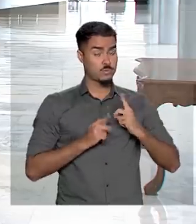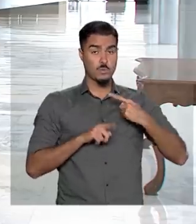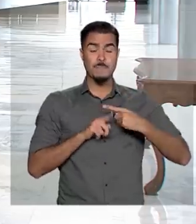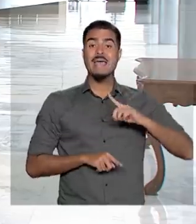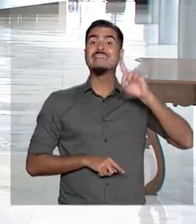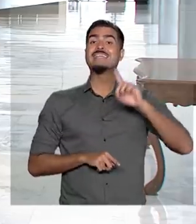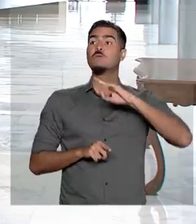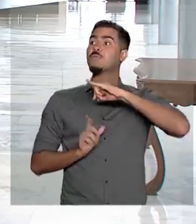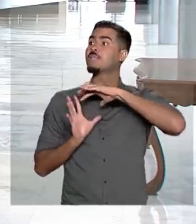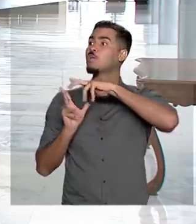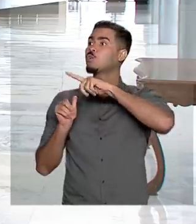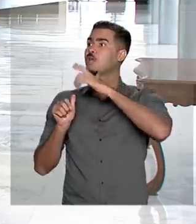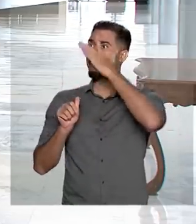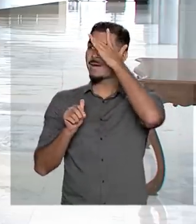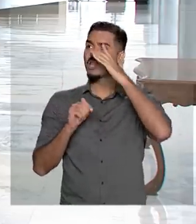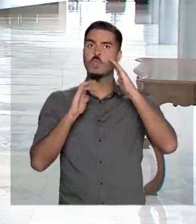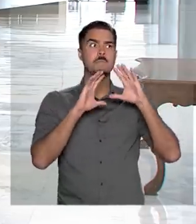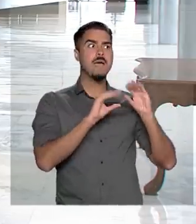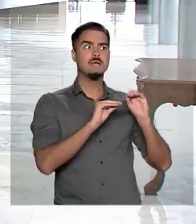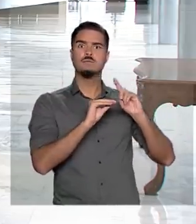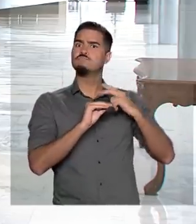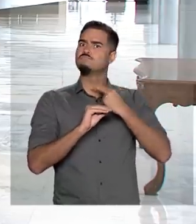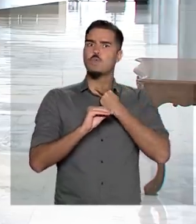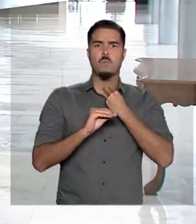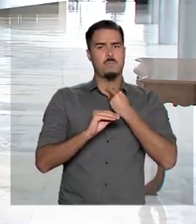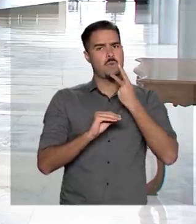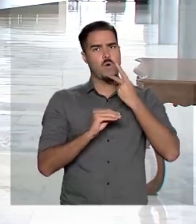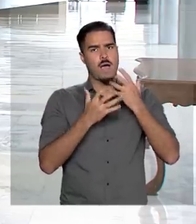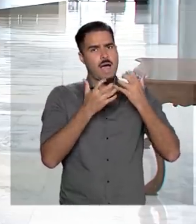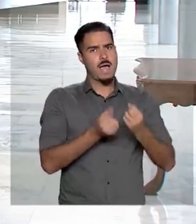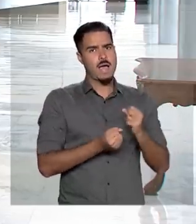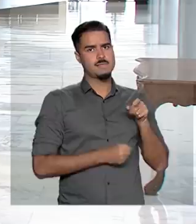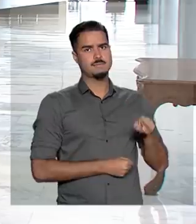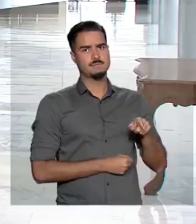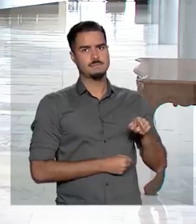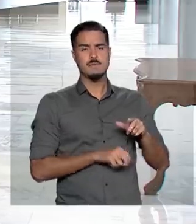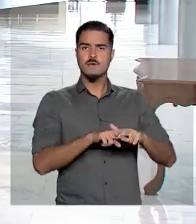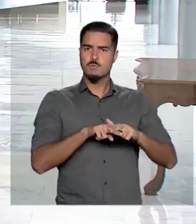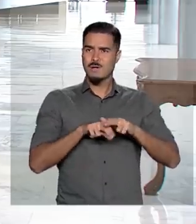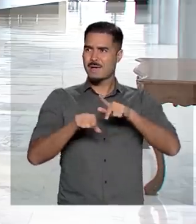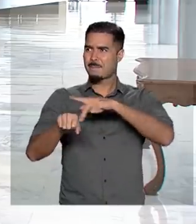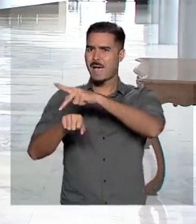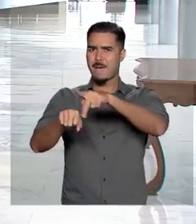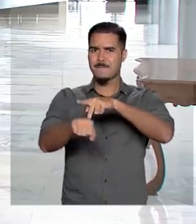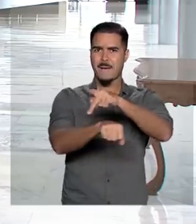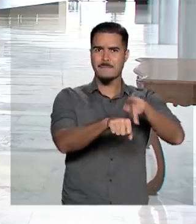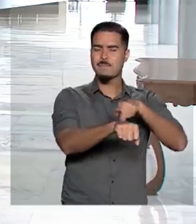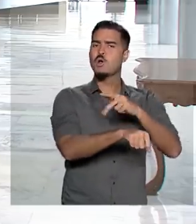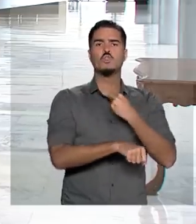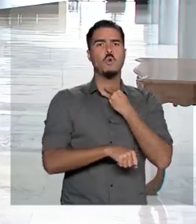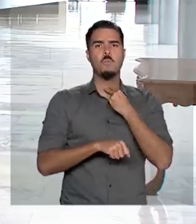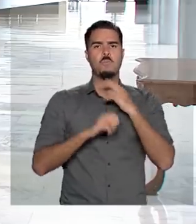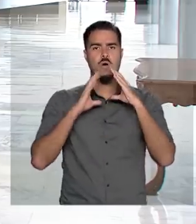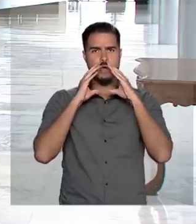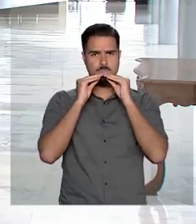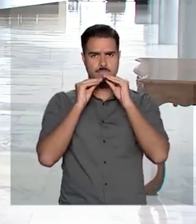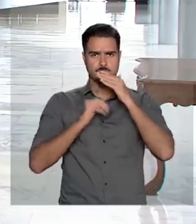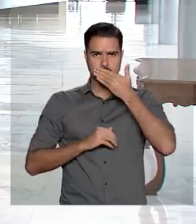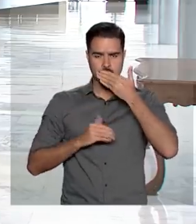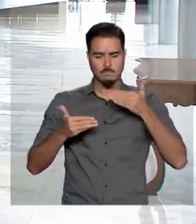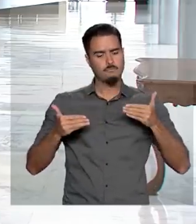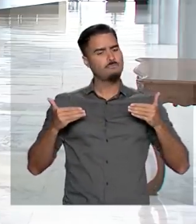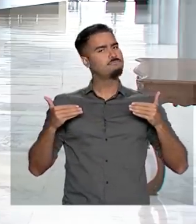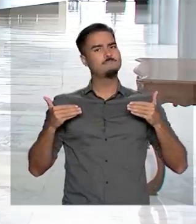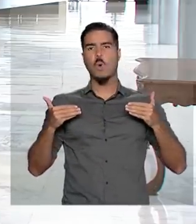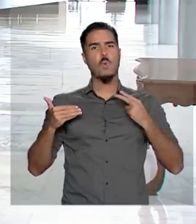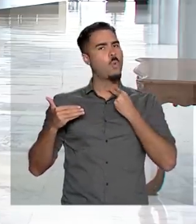direito internacional remotamente justifica, e diante do qual nenhuma nação pode calar-se, fecha